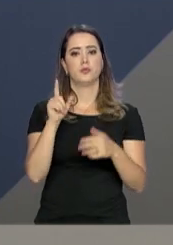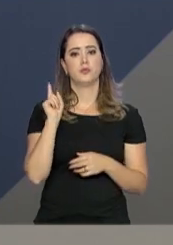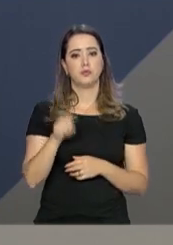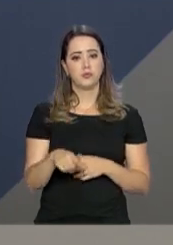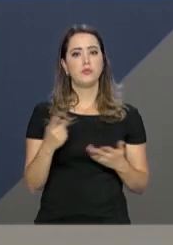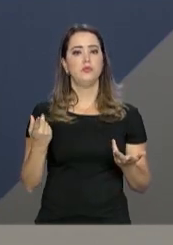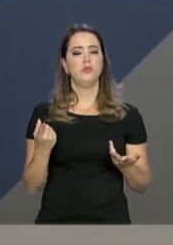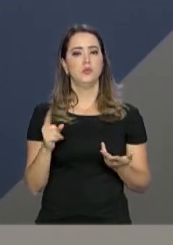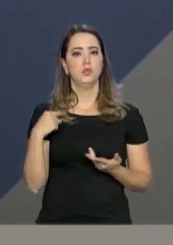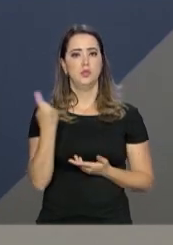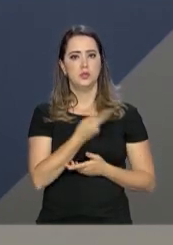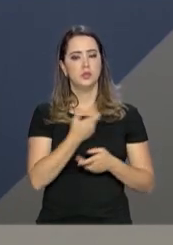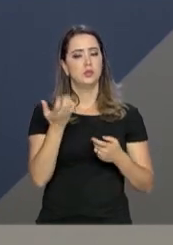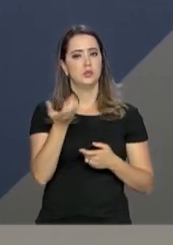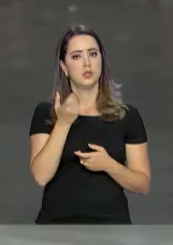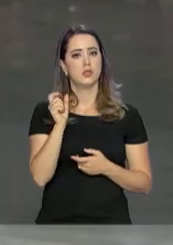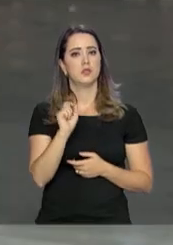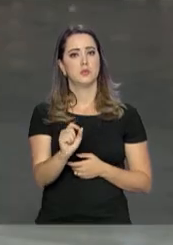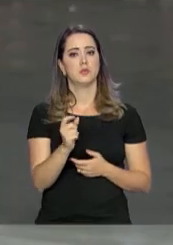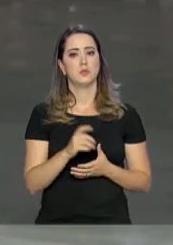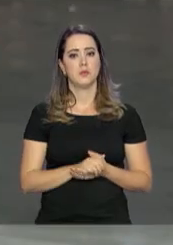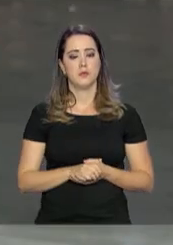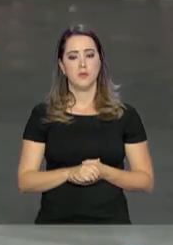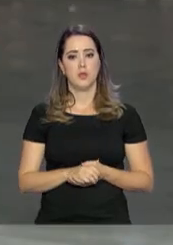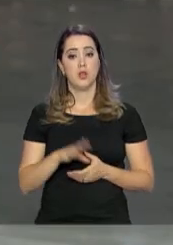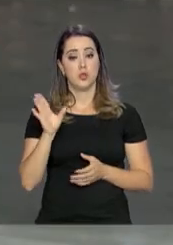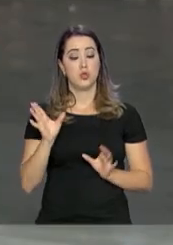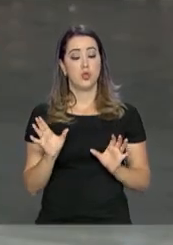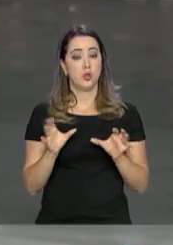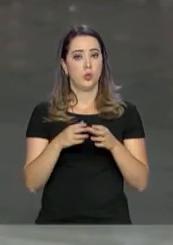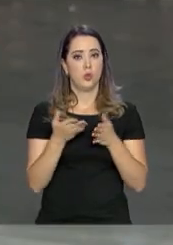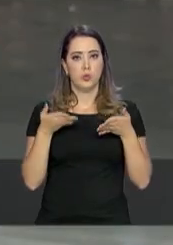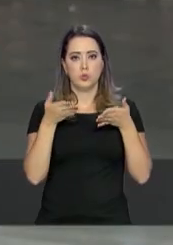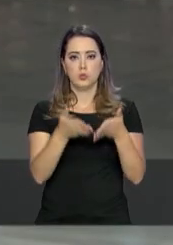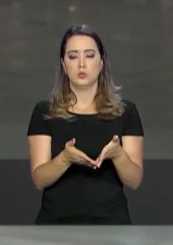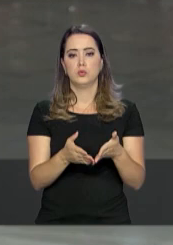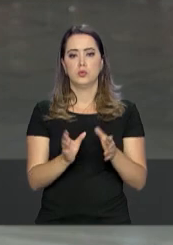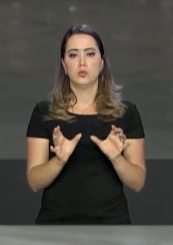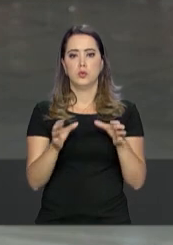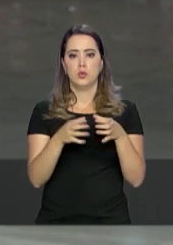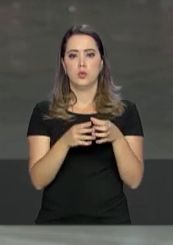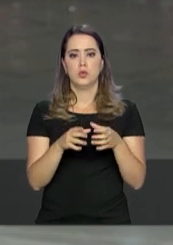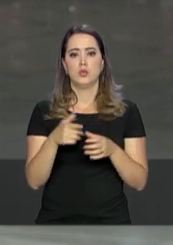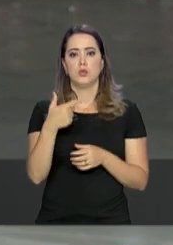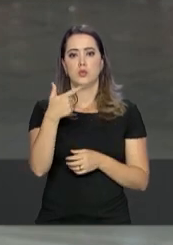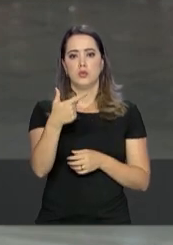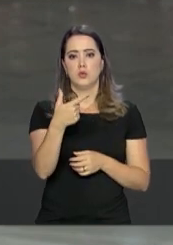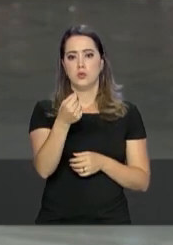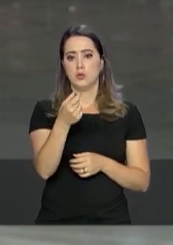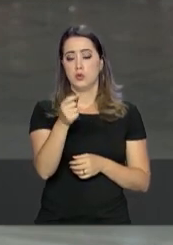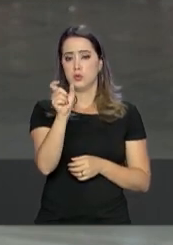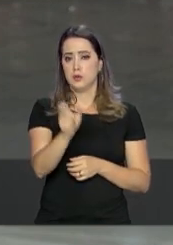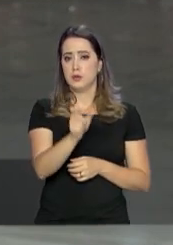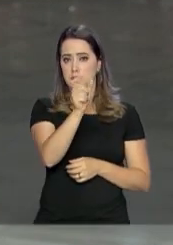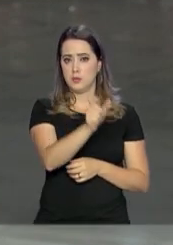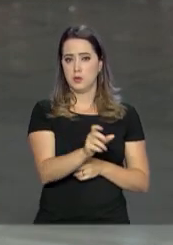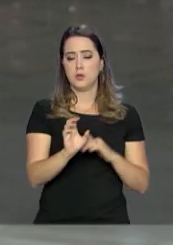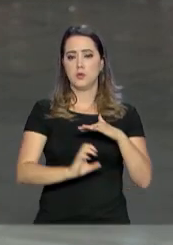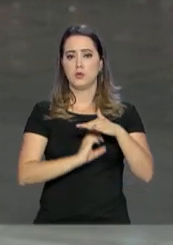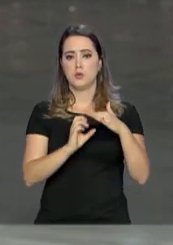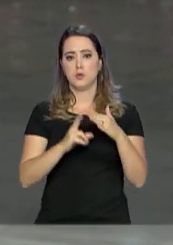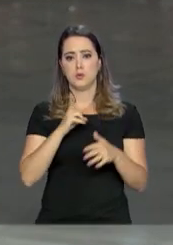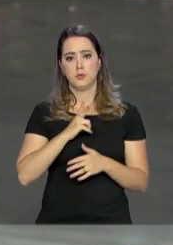É isso que nós desejamos. Já fazem parte do Progredir, uma rede de 200 parceiros da iniciativa